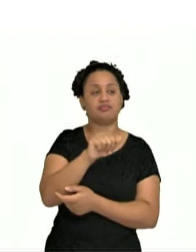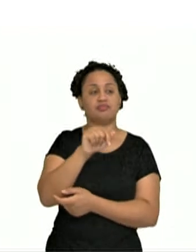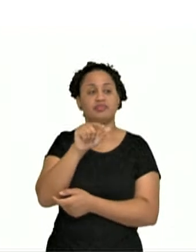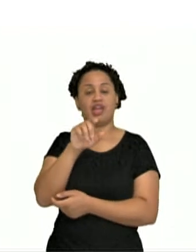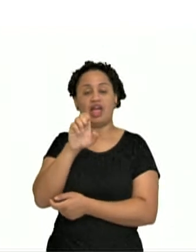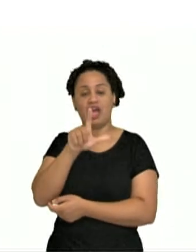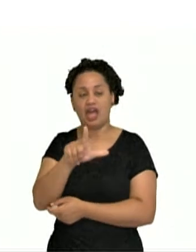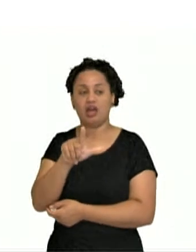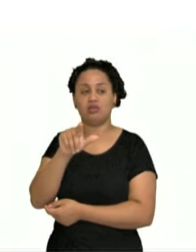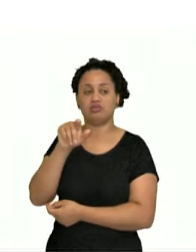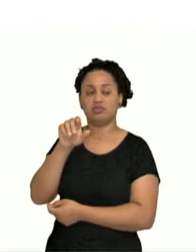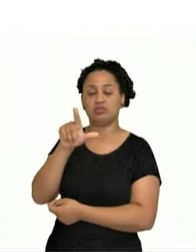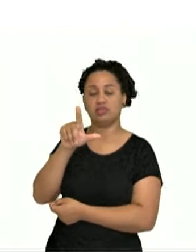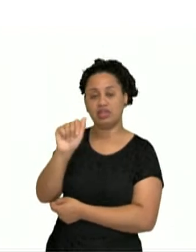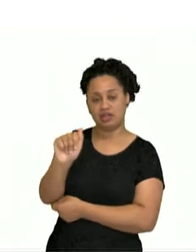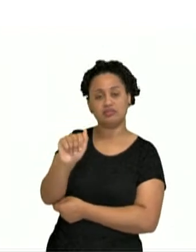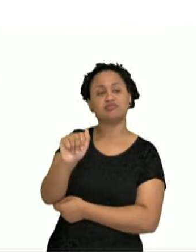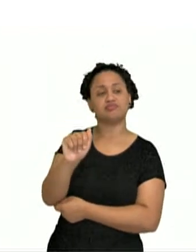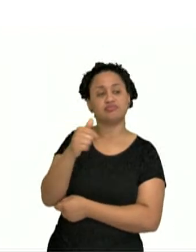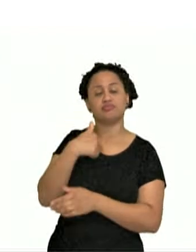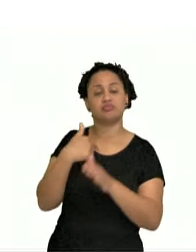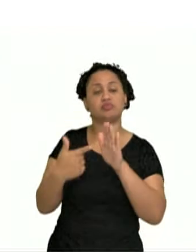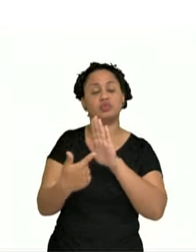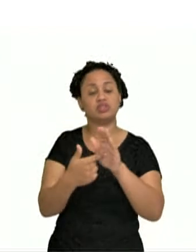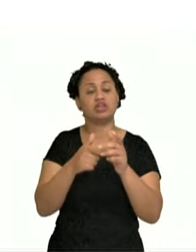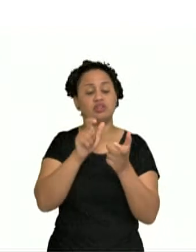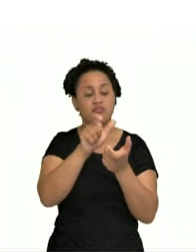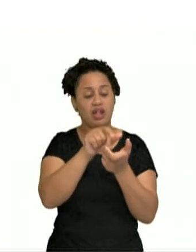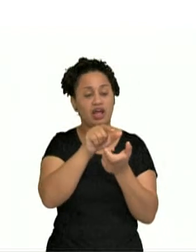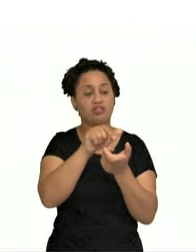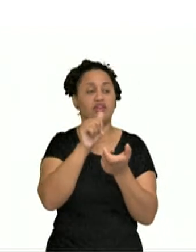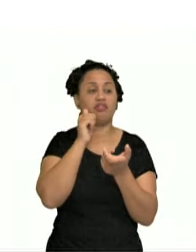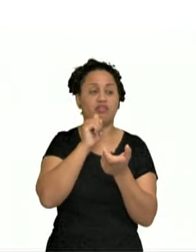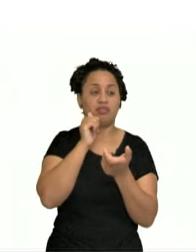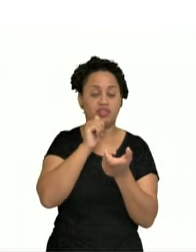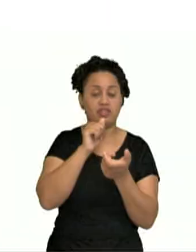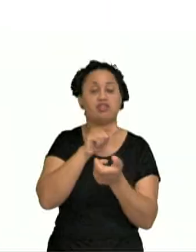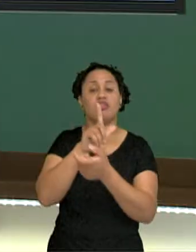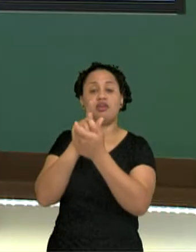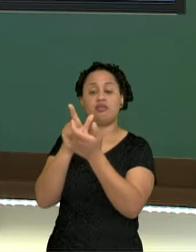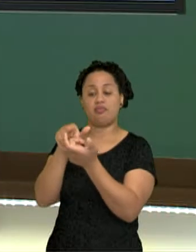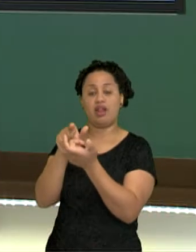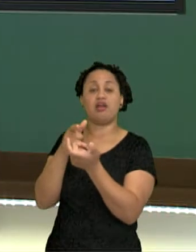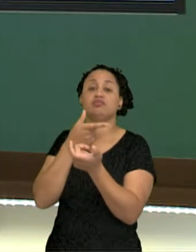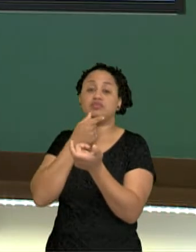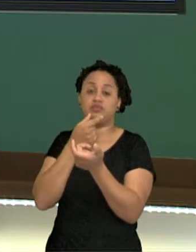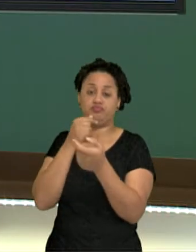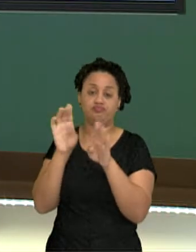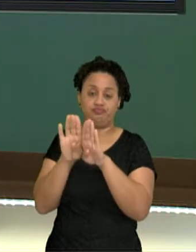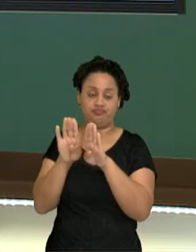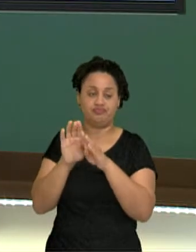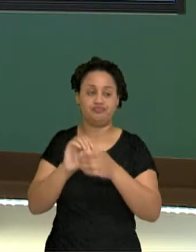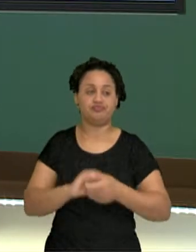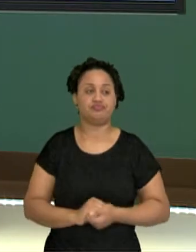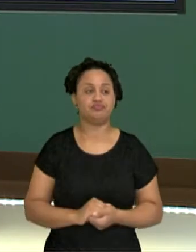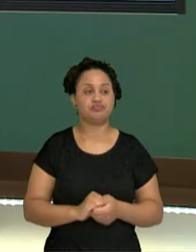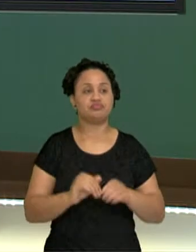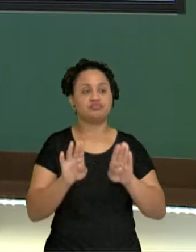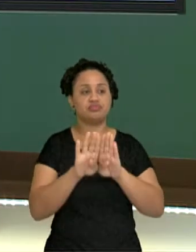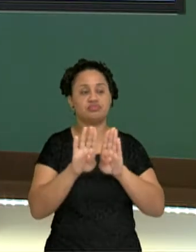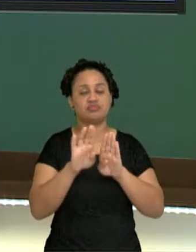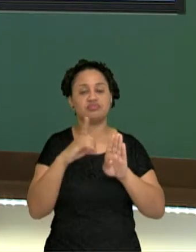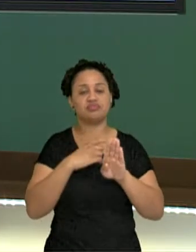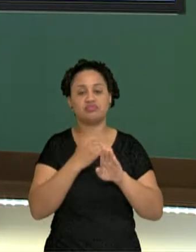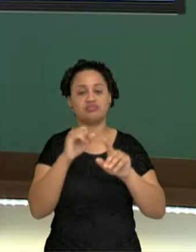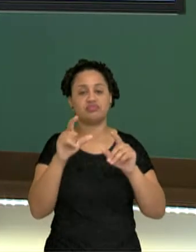libro, lá, professora. Estou indicando palavras femininas e palavras masculinas. E também temos os artigos